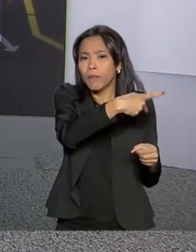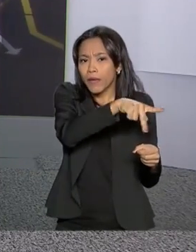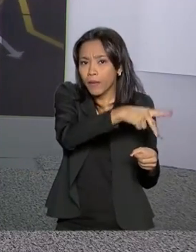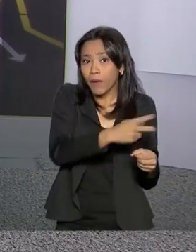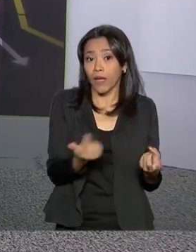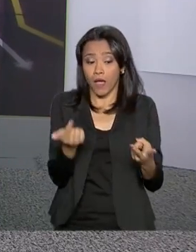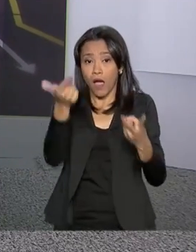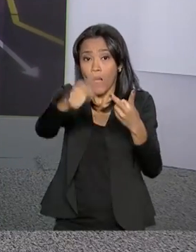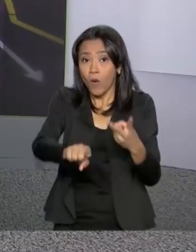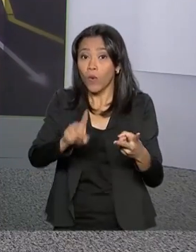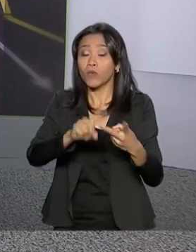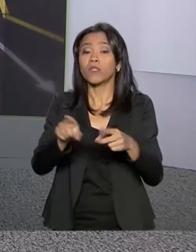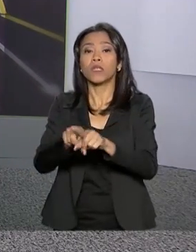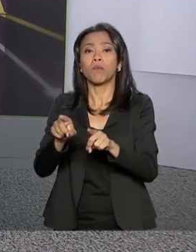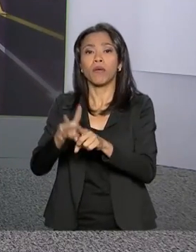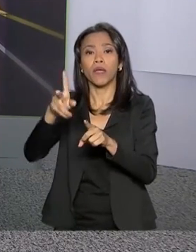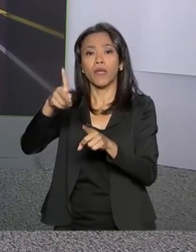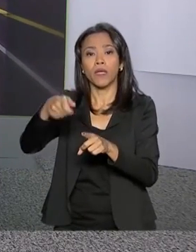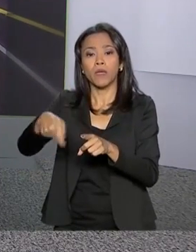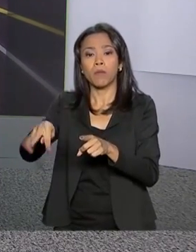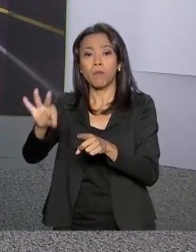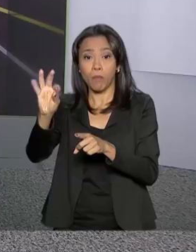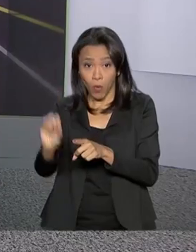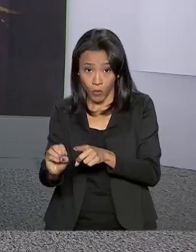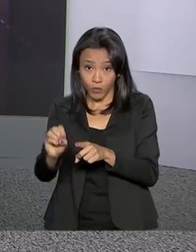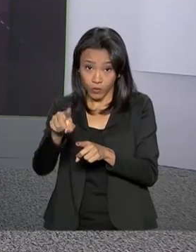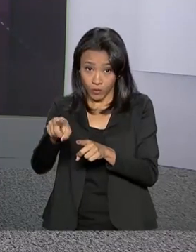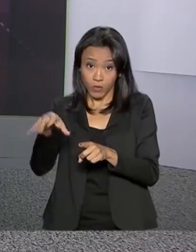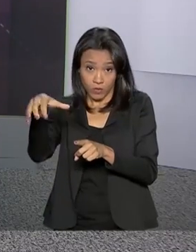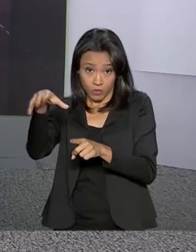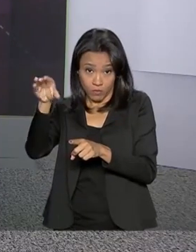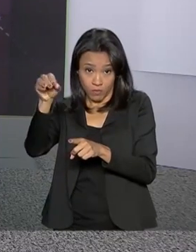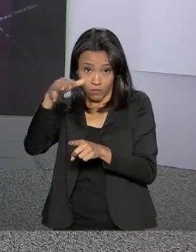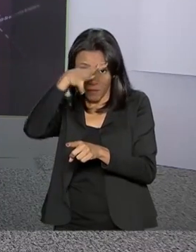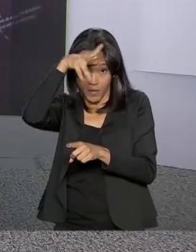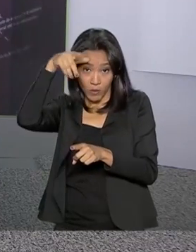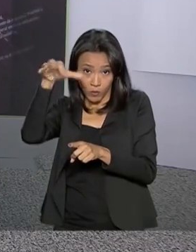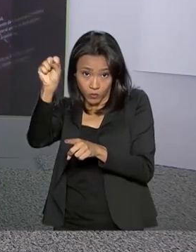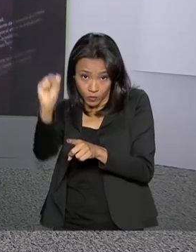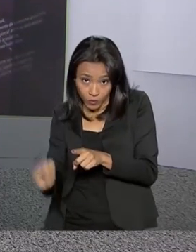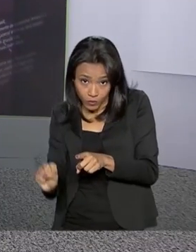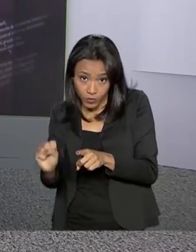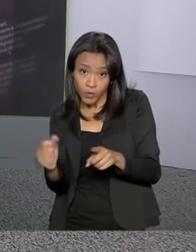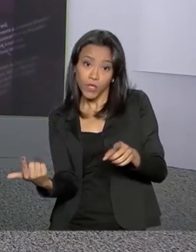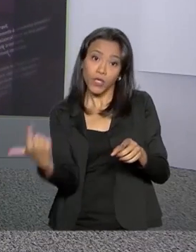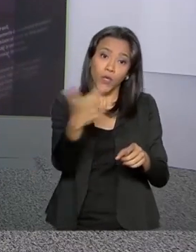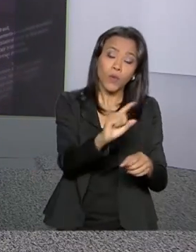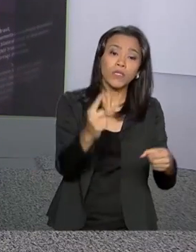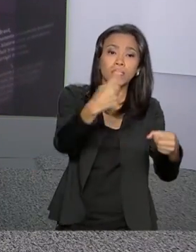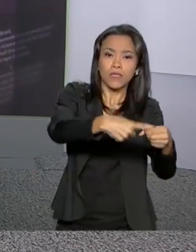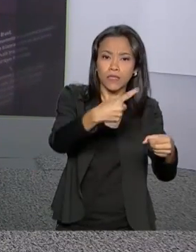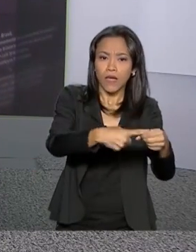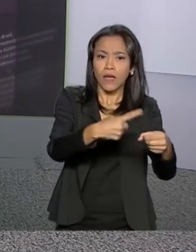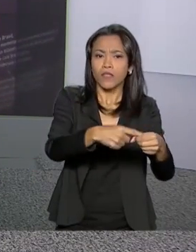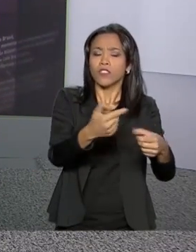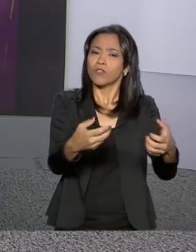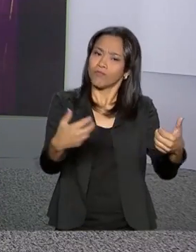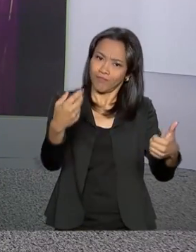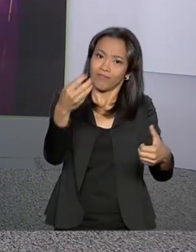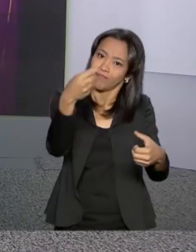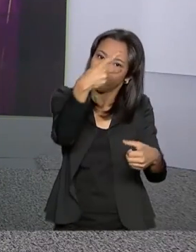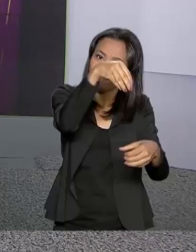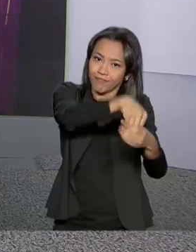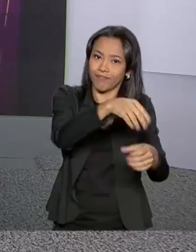construída entre Porto Murtinho, no Mato Grosso do Sul, e a cidade de Carmelo Peralta, no país vizinho.